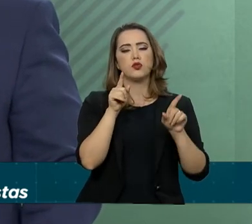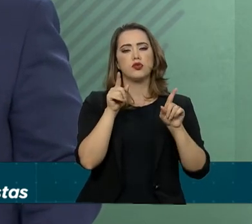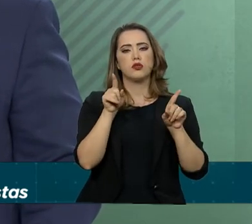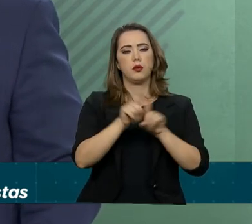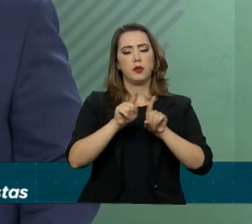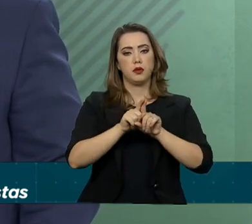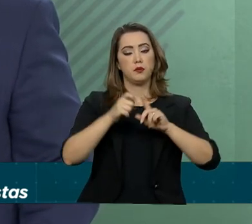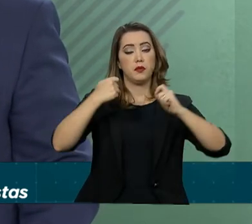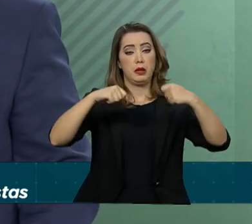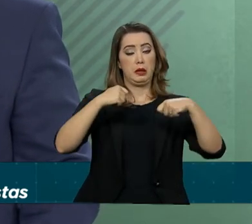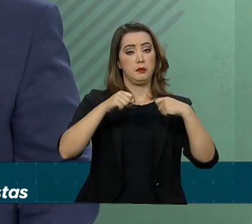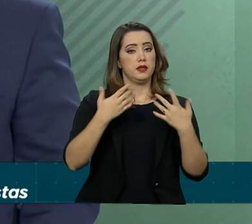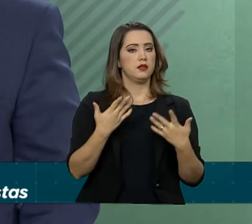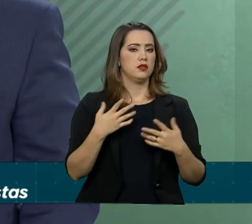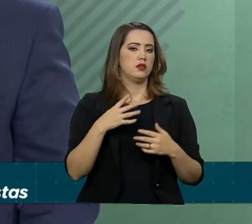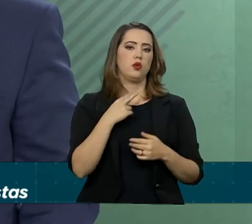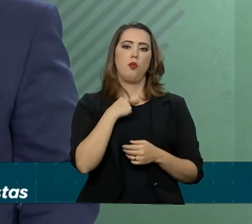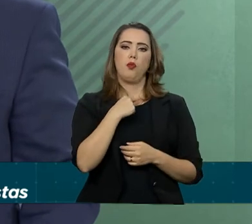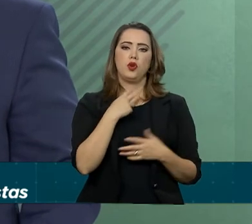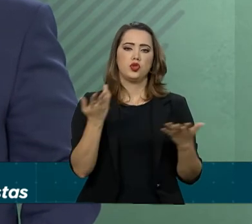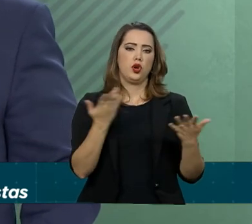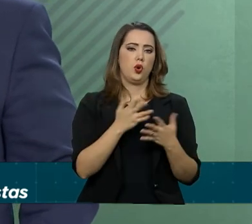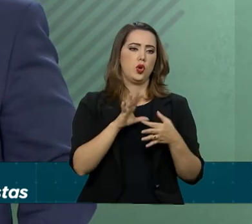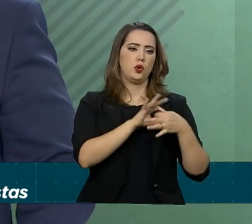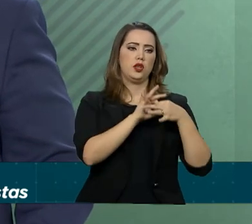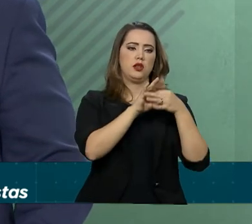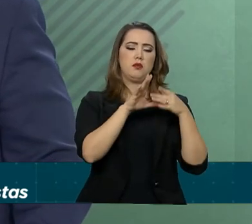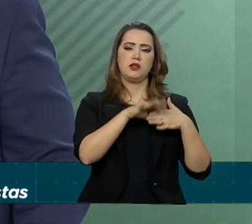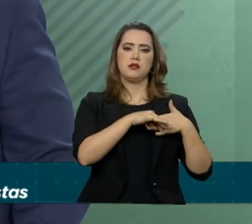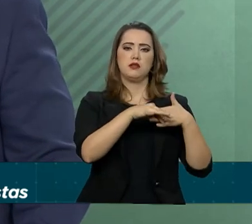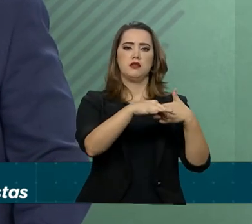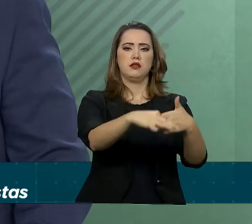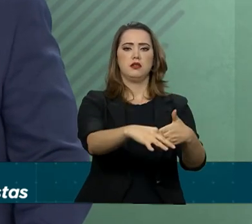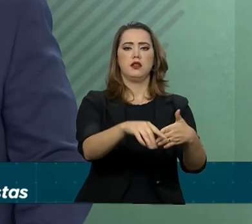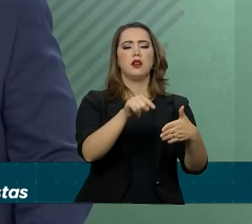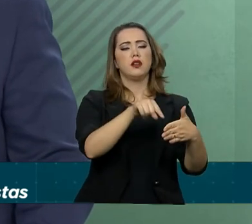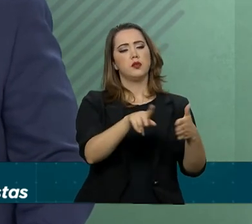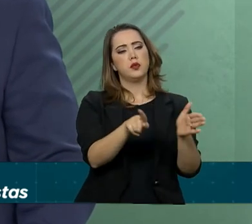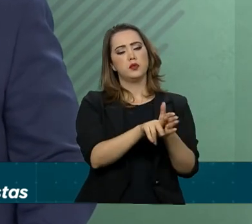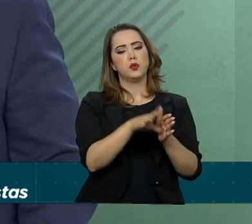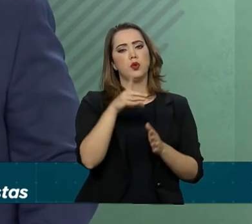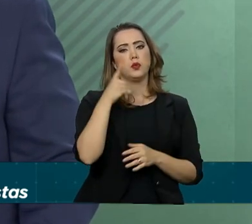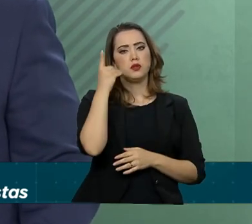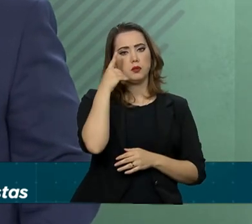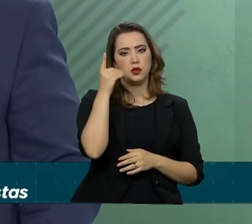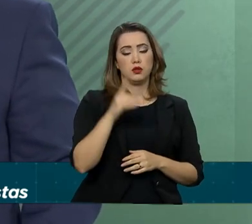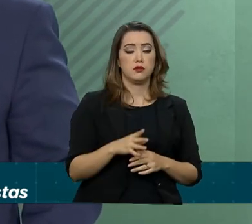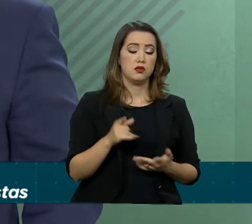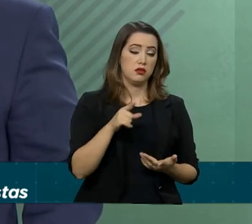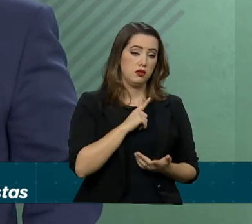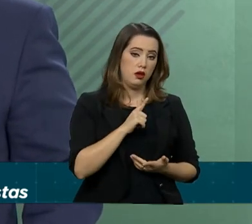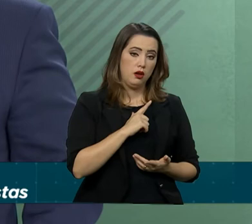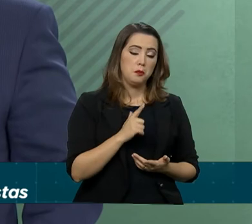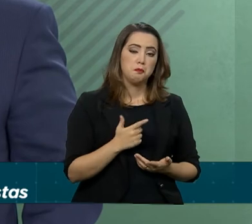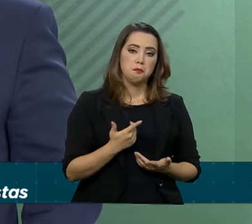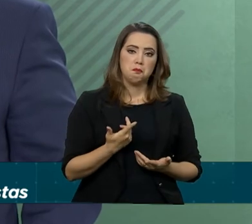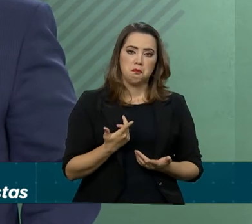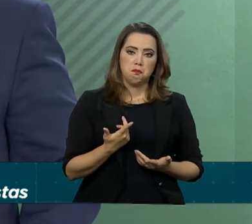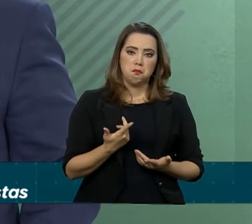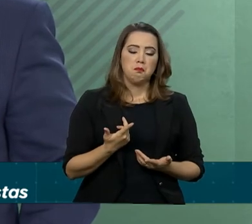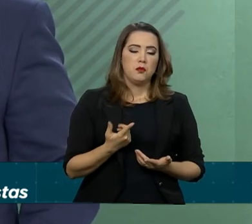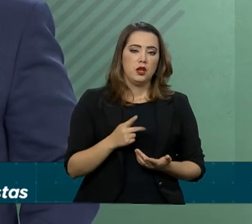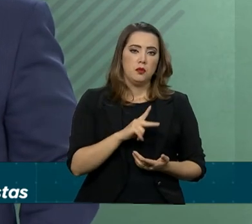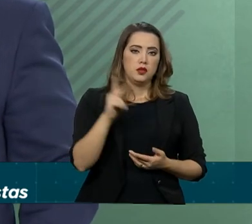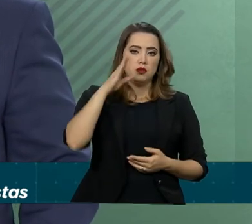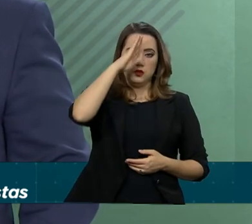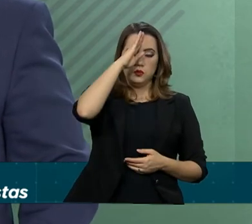ser, não consorciadas nesse momento, mas conduzidas pelos senhores deputados. Existem, sob o ponto de vista do